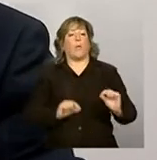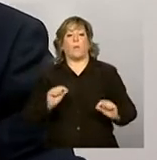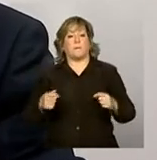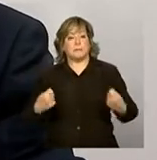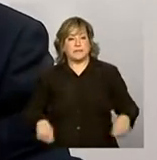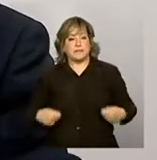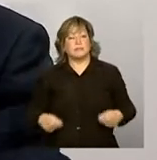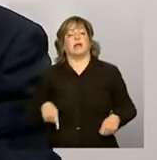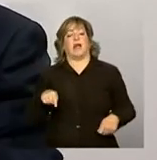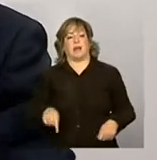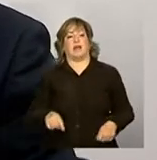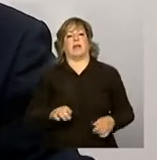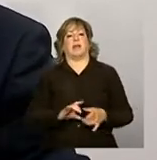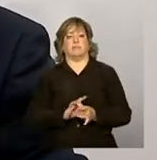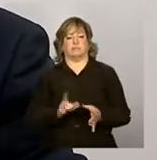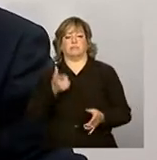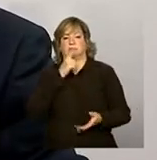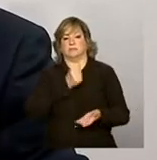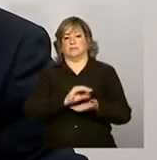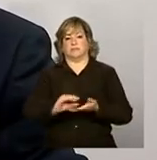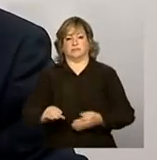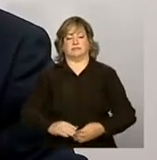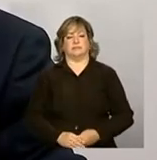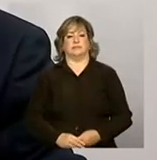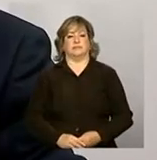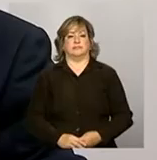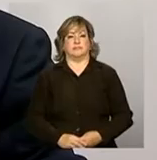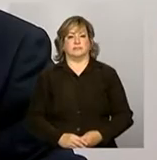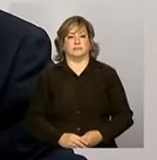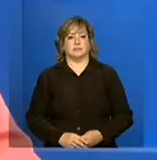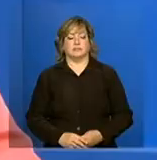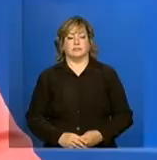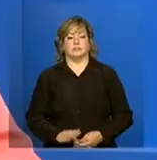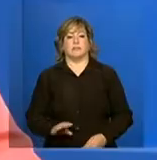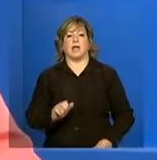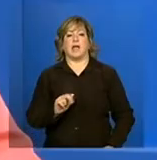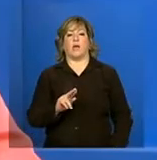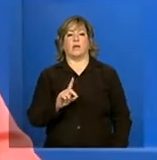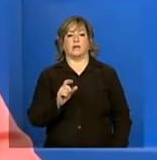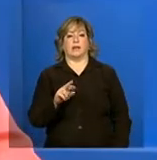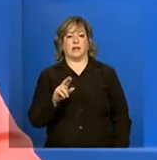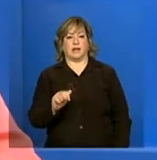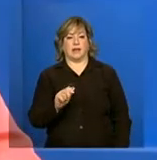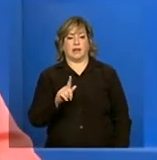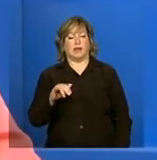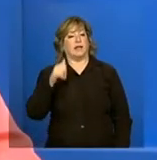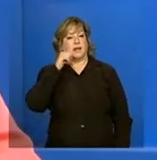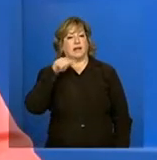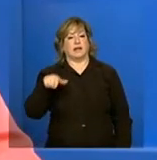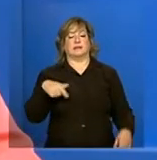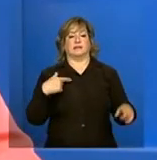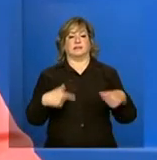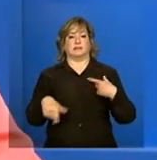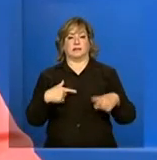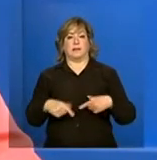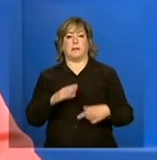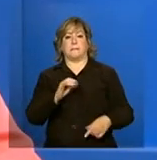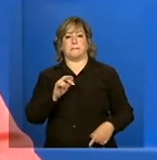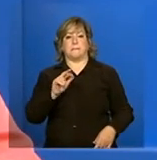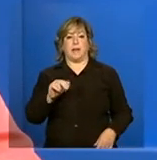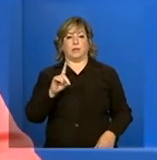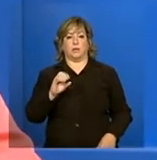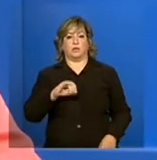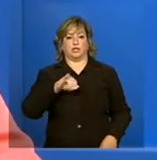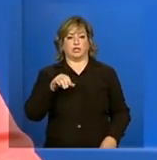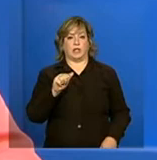qualifica a decisão gerencial. Aldara Guiar, gestora de Barra do Jacaré,